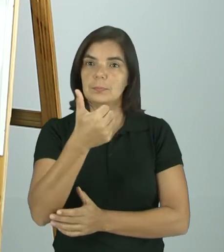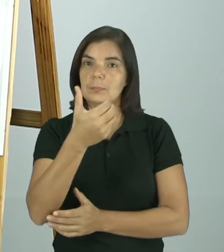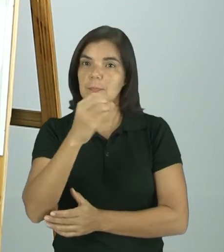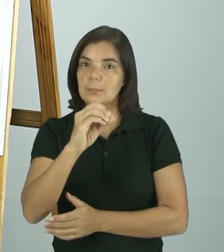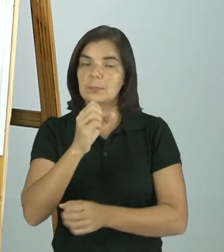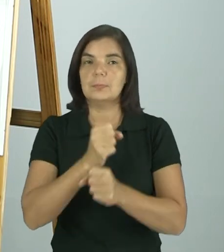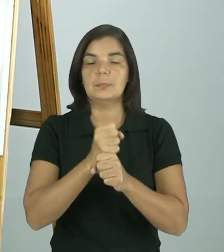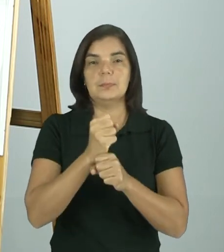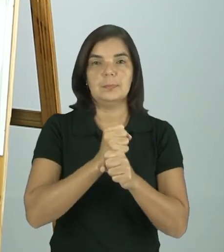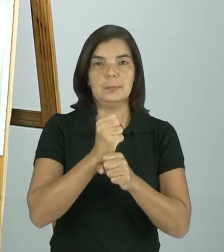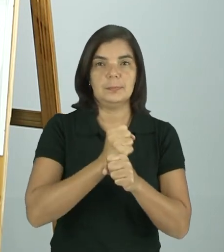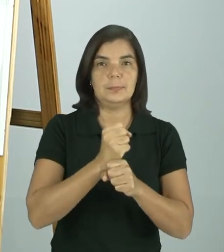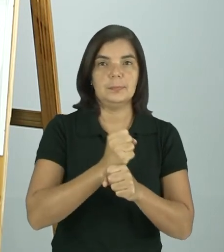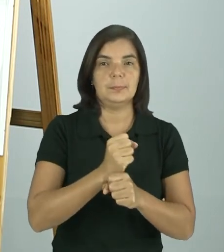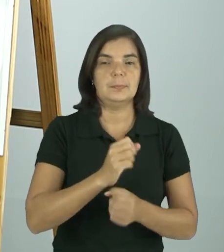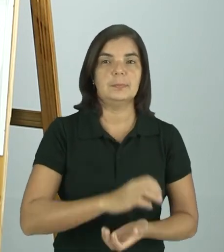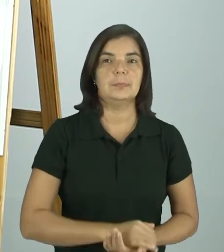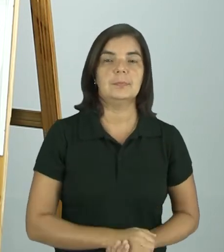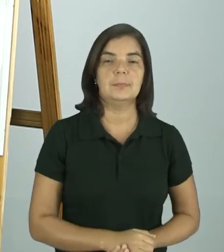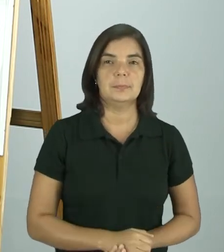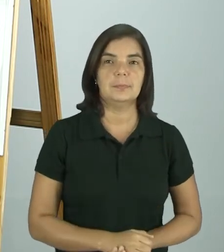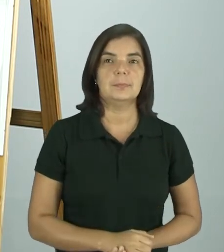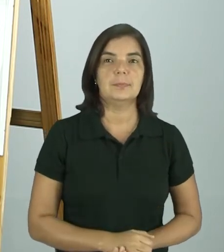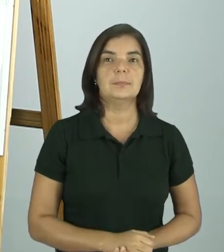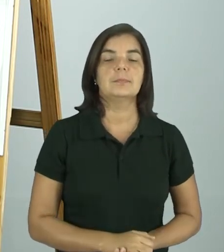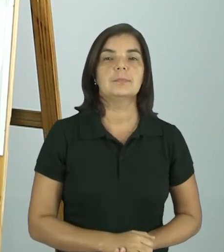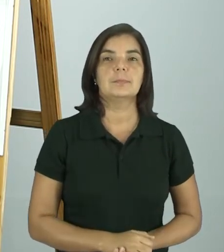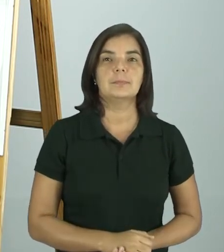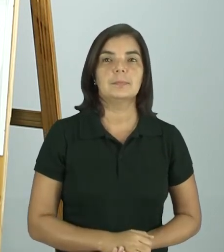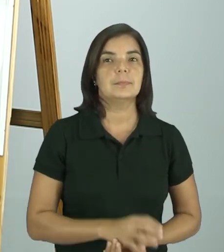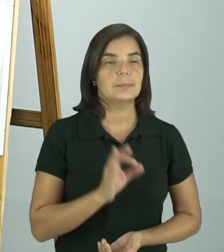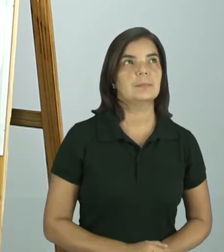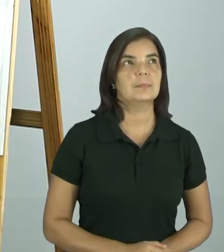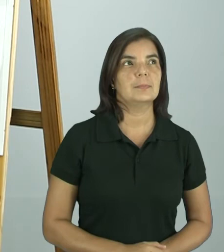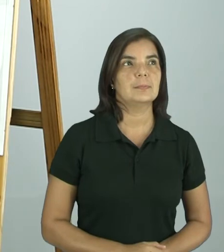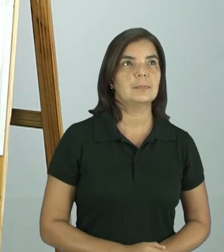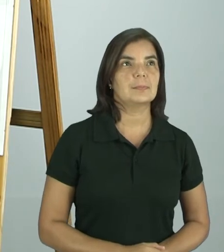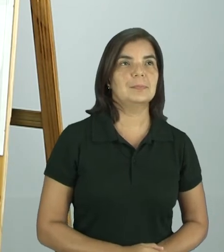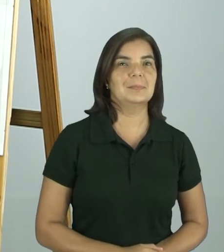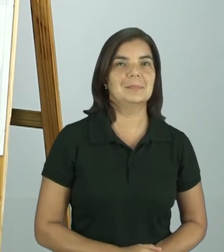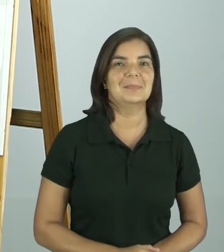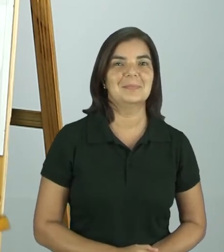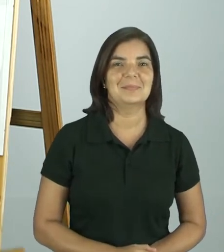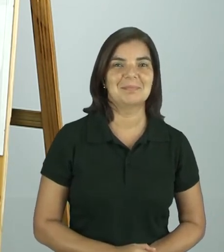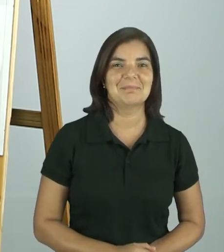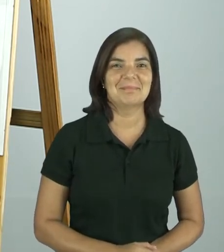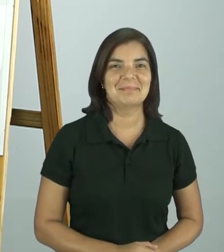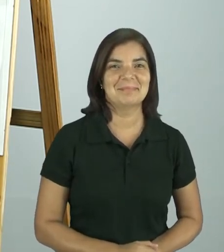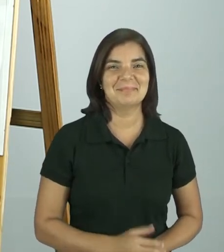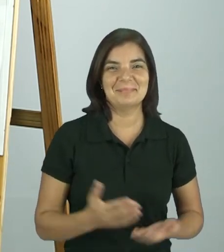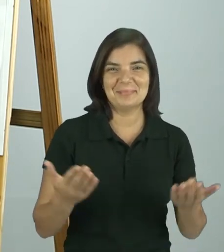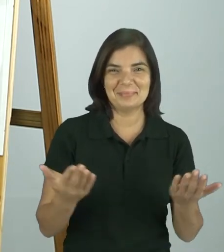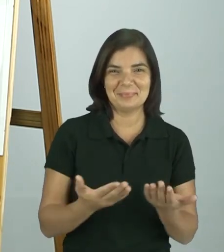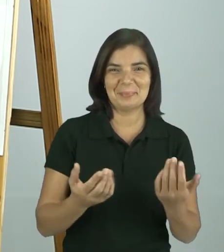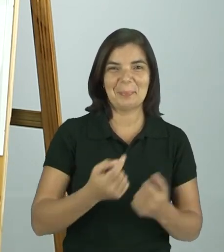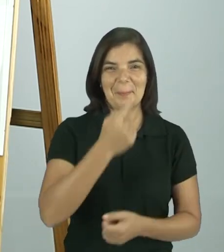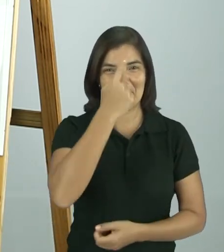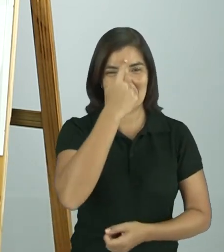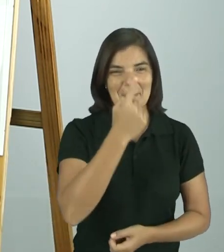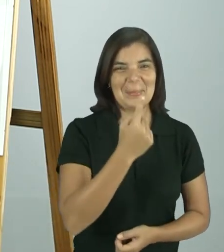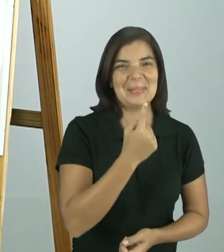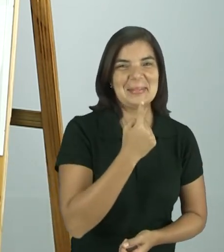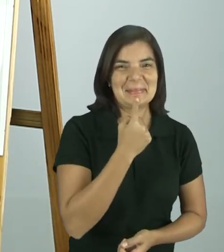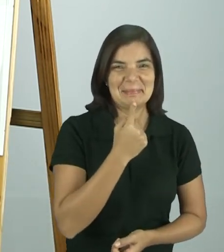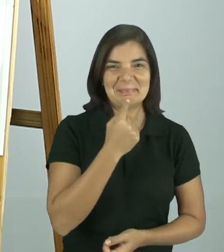tempo? De dez em dez anos, certo? Eu vou colocar agora a próxima imagem.